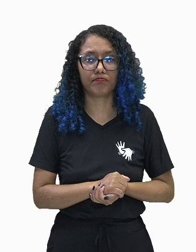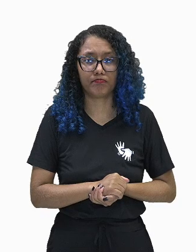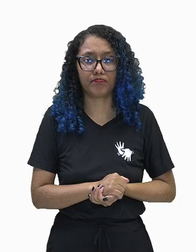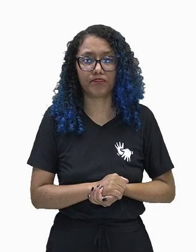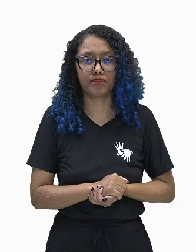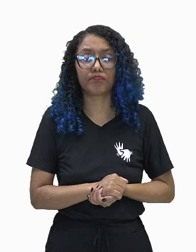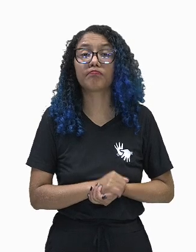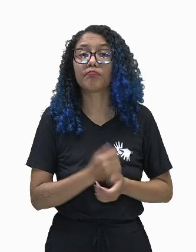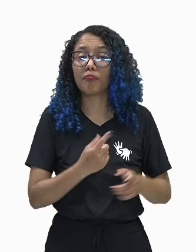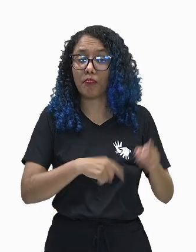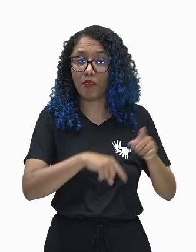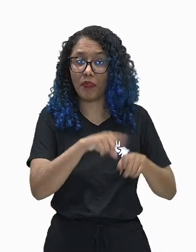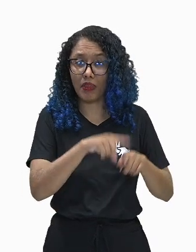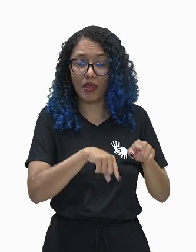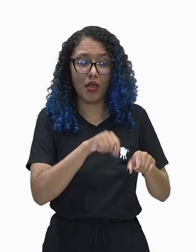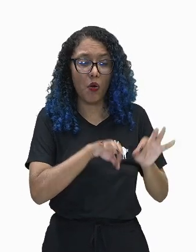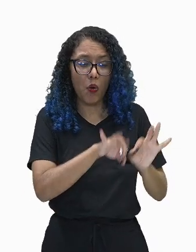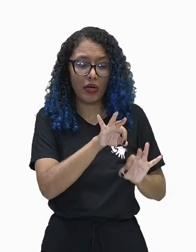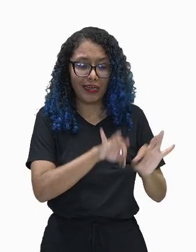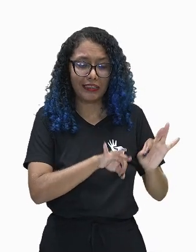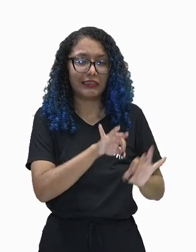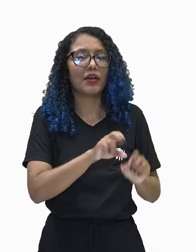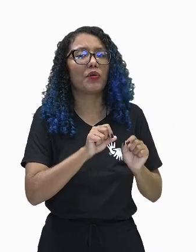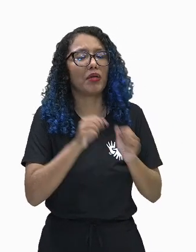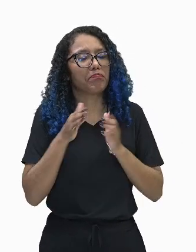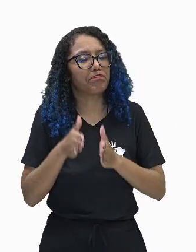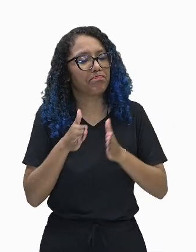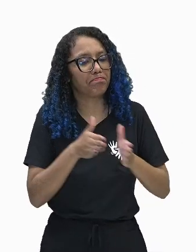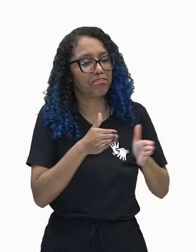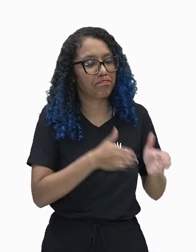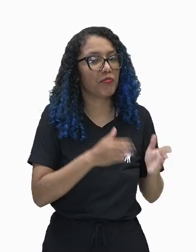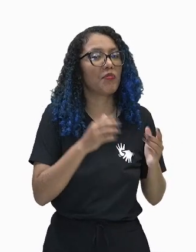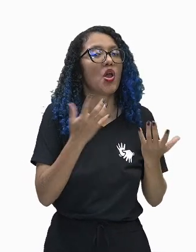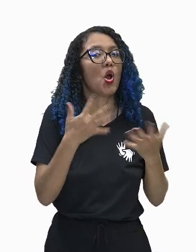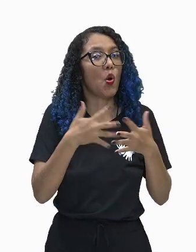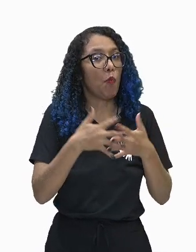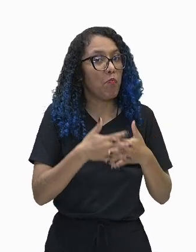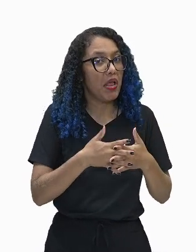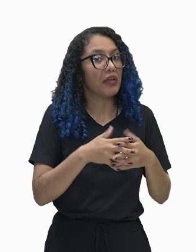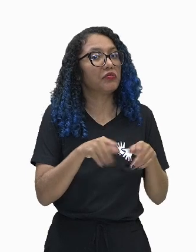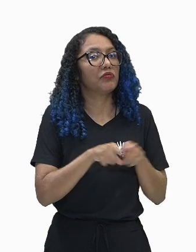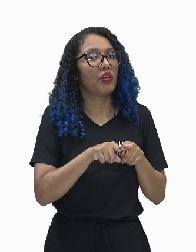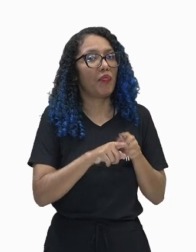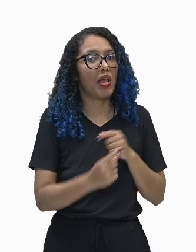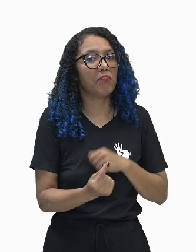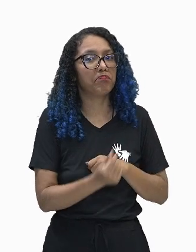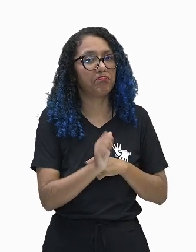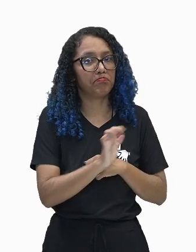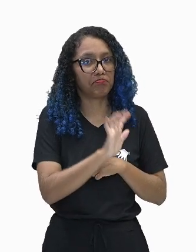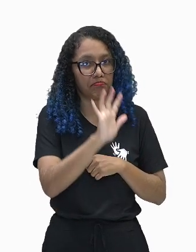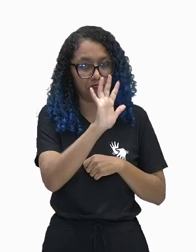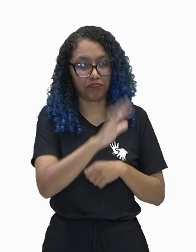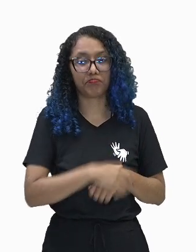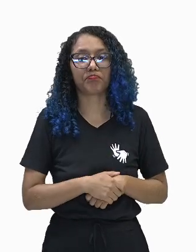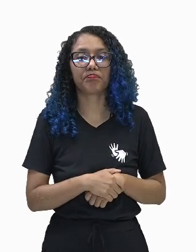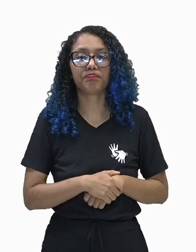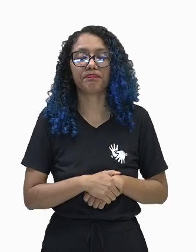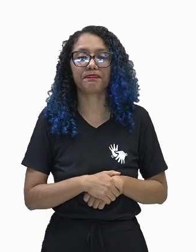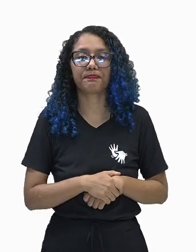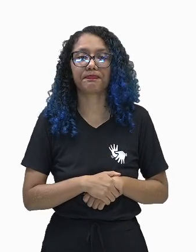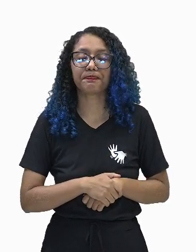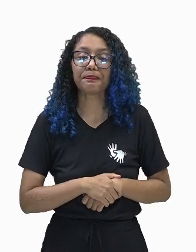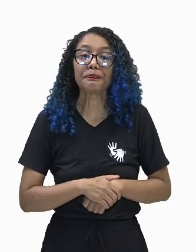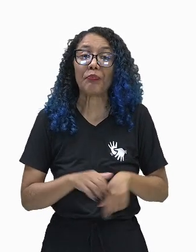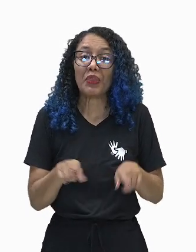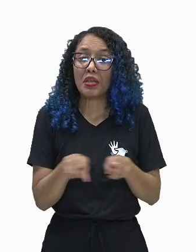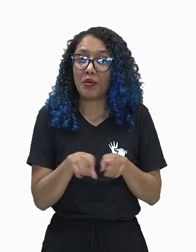amostras muito mais elaborados, trabalhosos e mais custosos. E por falar em custosos, para